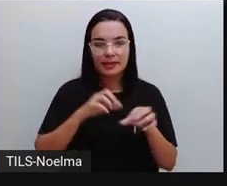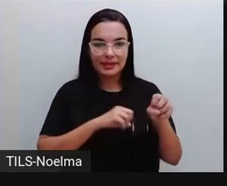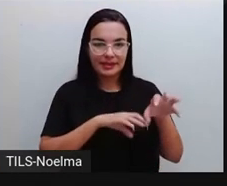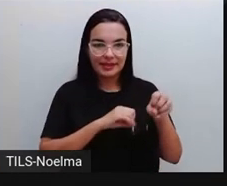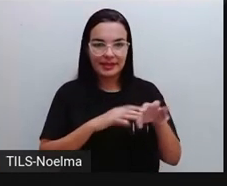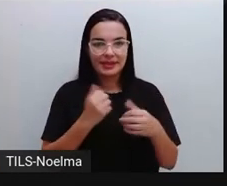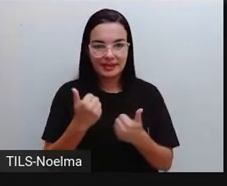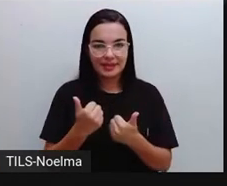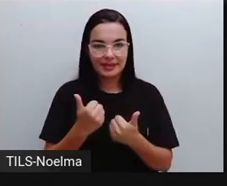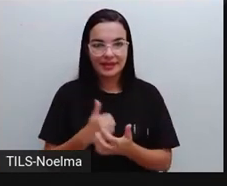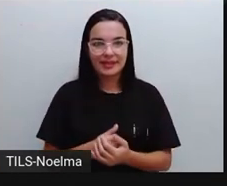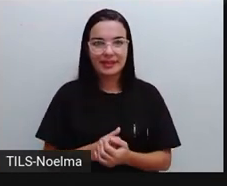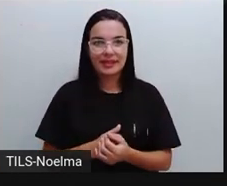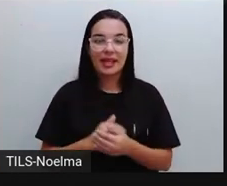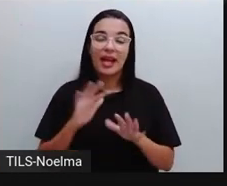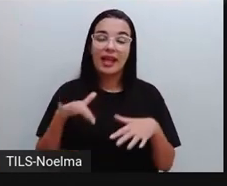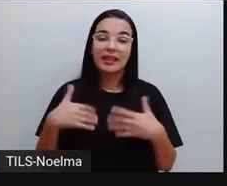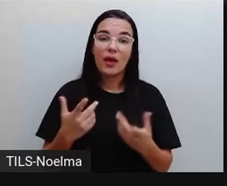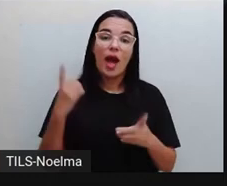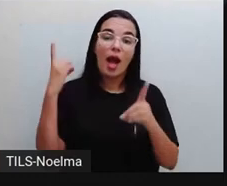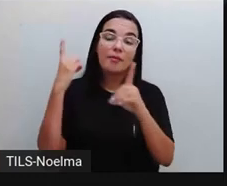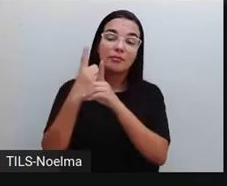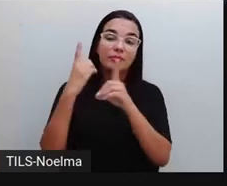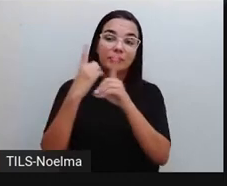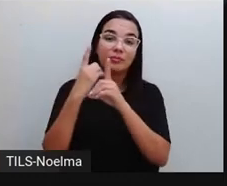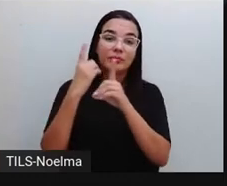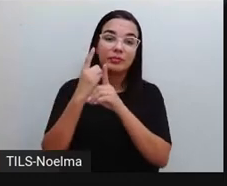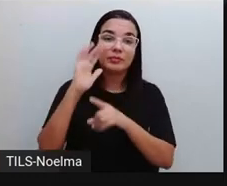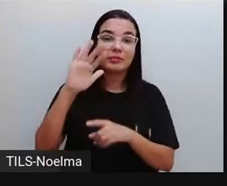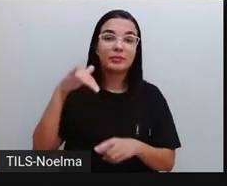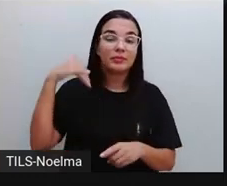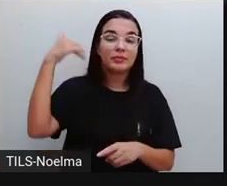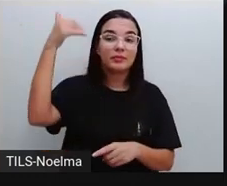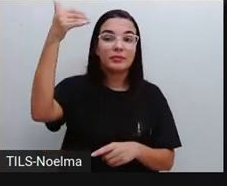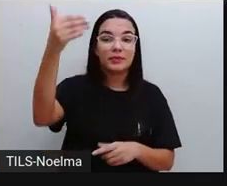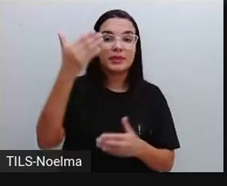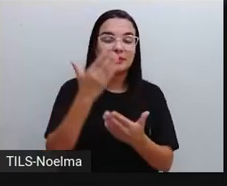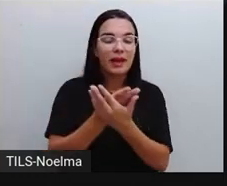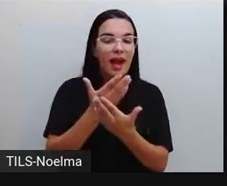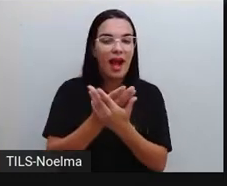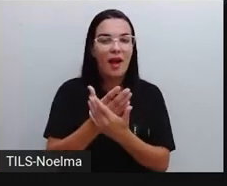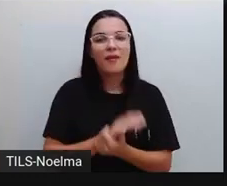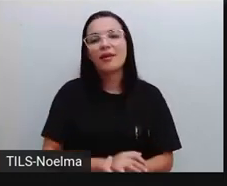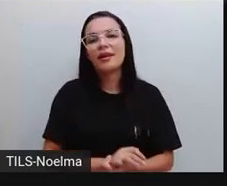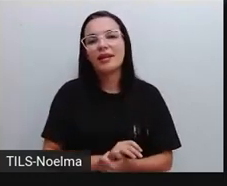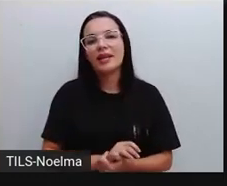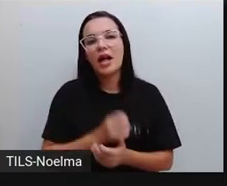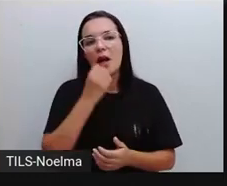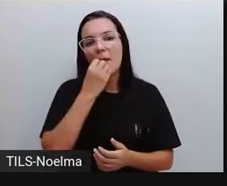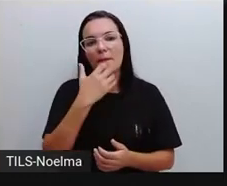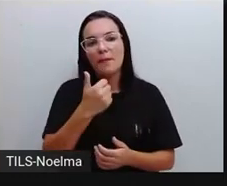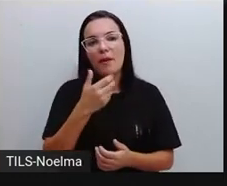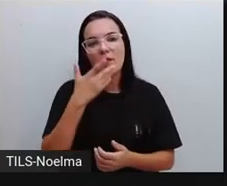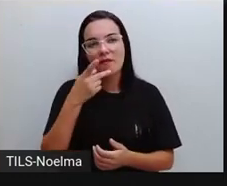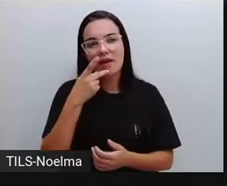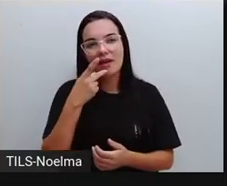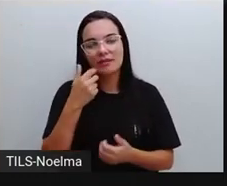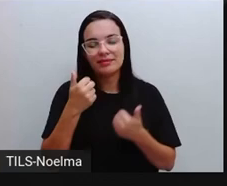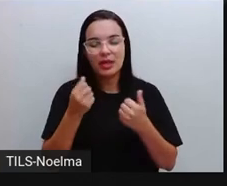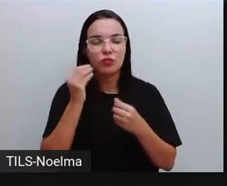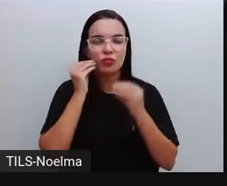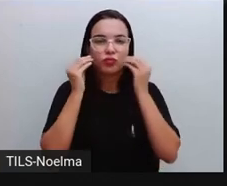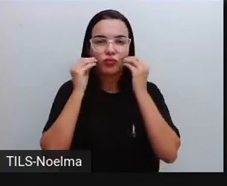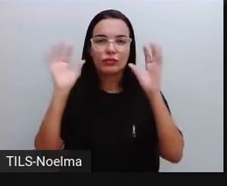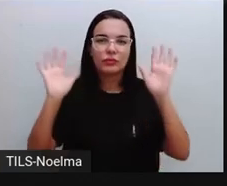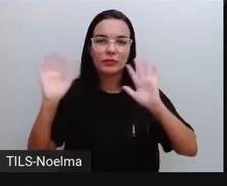certo? Então, segundo ano, espero que o momento de hoje tenha sido muito proveitoso, tá bom? Um beijo,